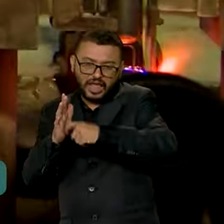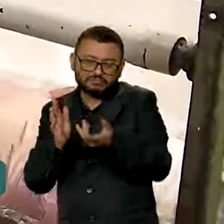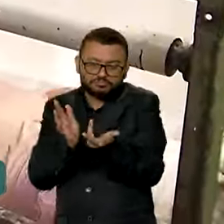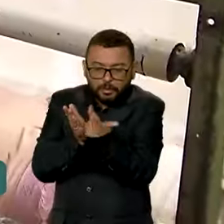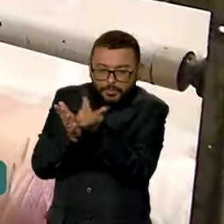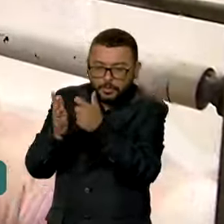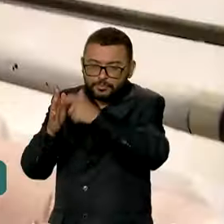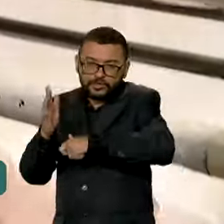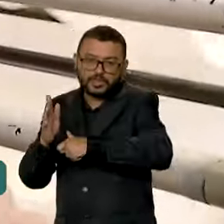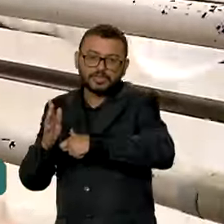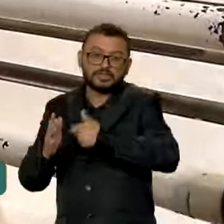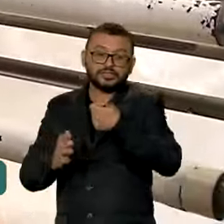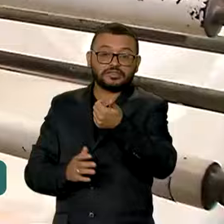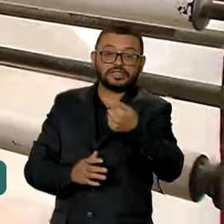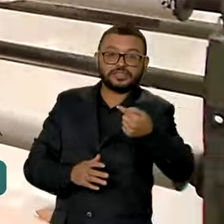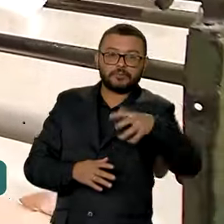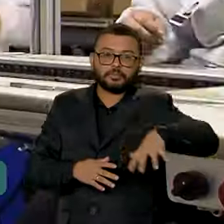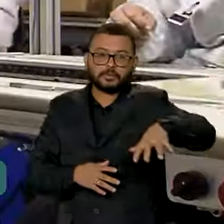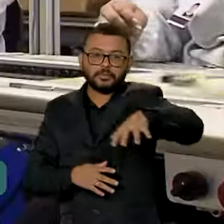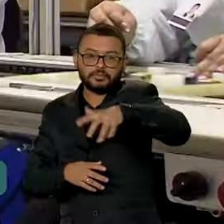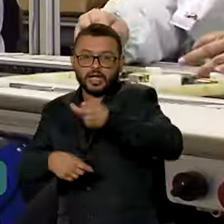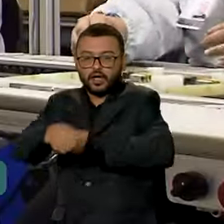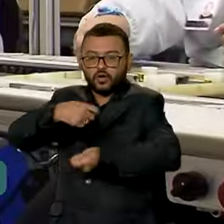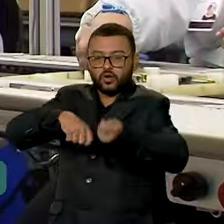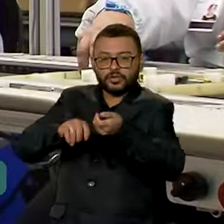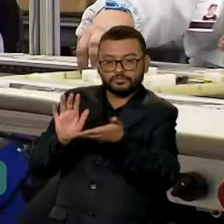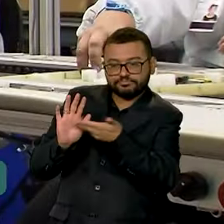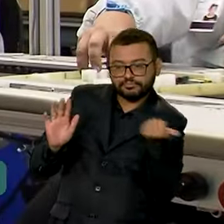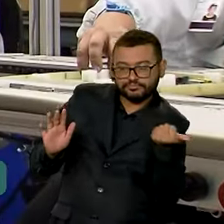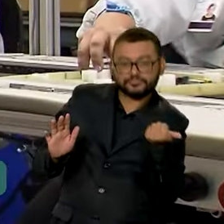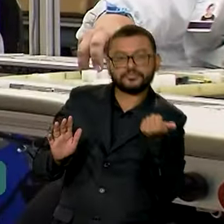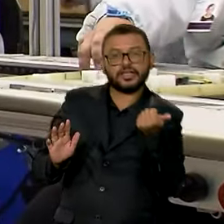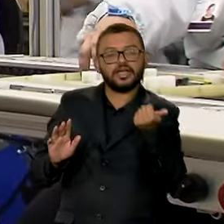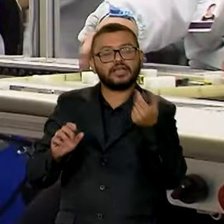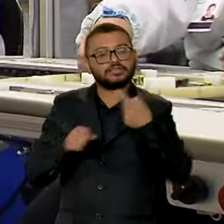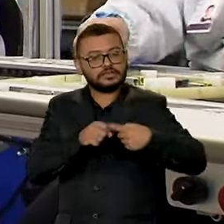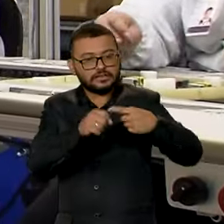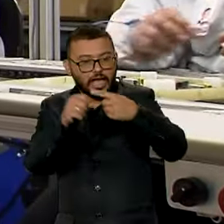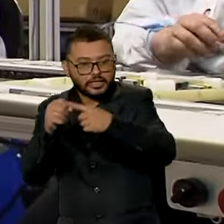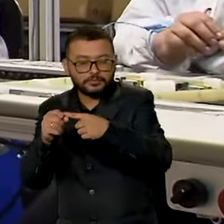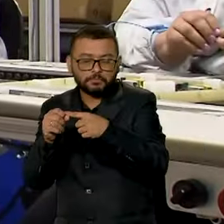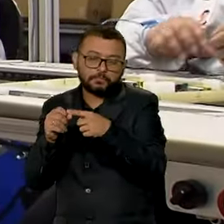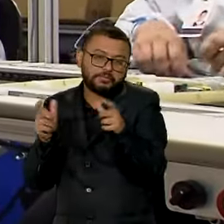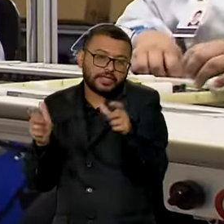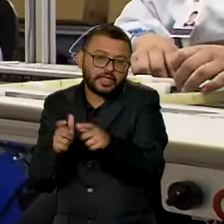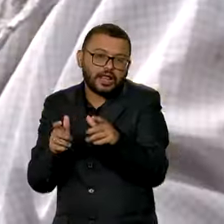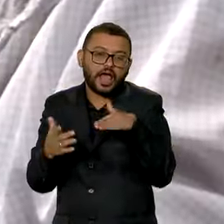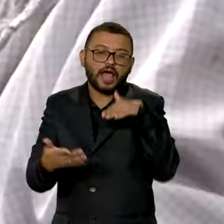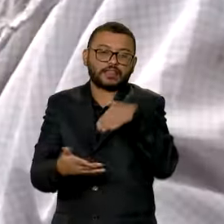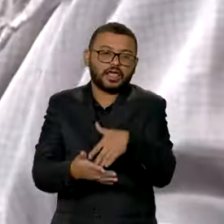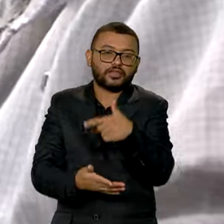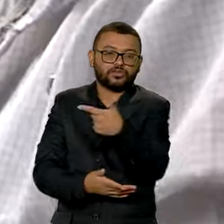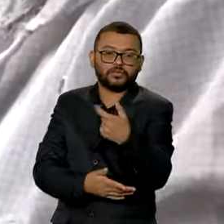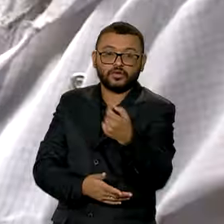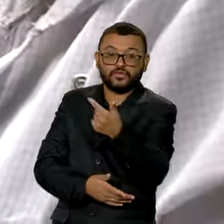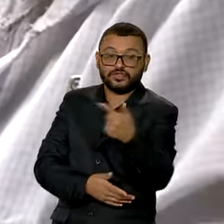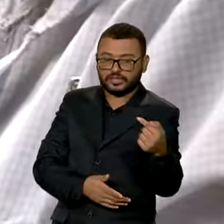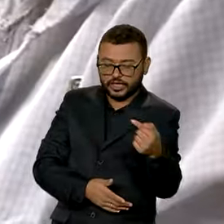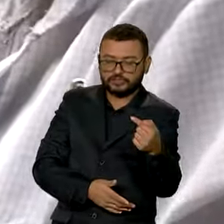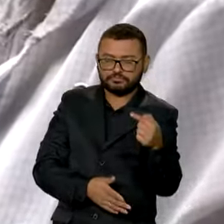folha de 17 setores da economia e municípios pequenos, até 2027.